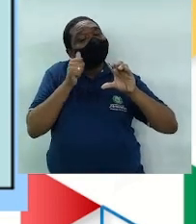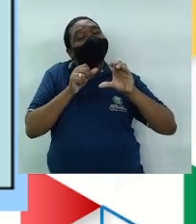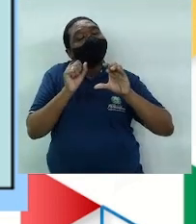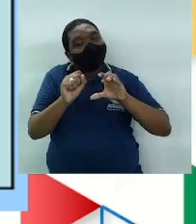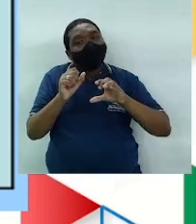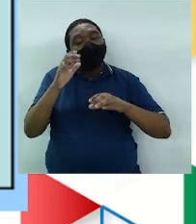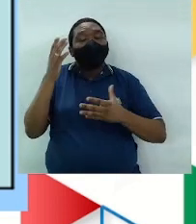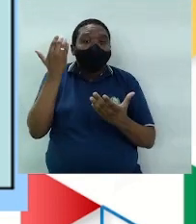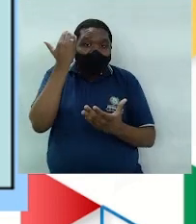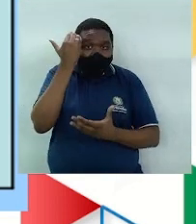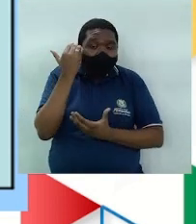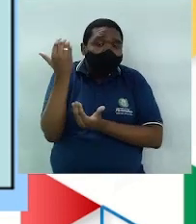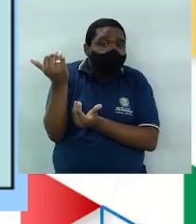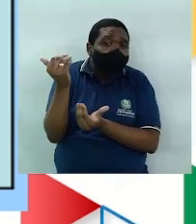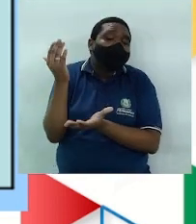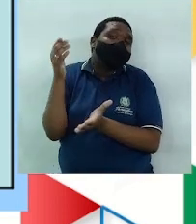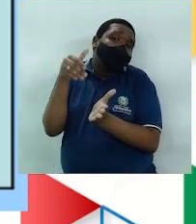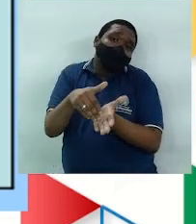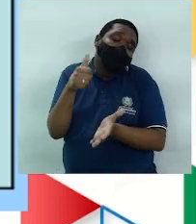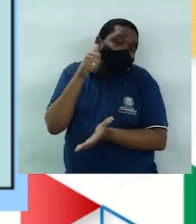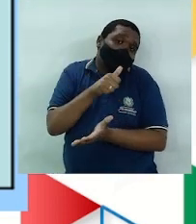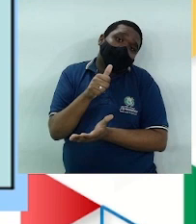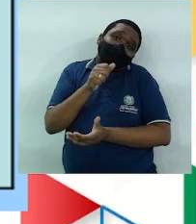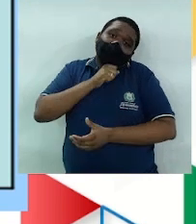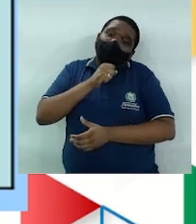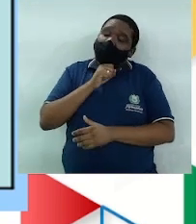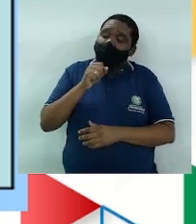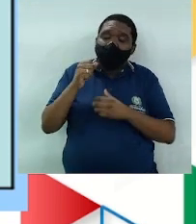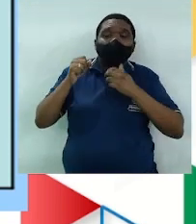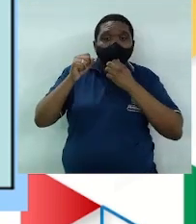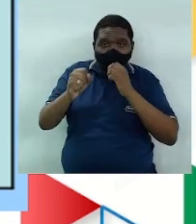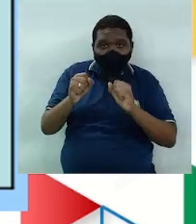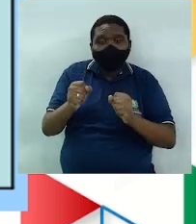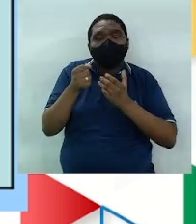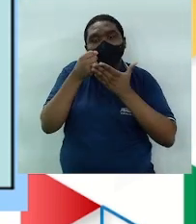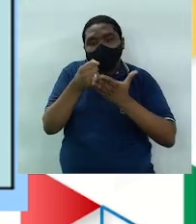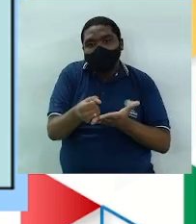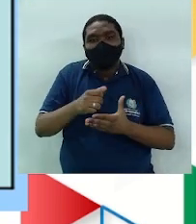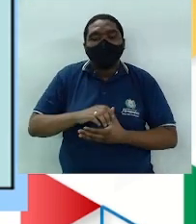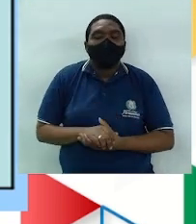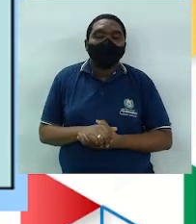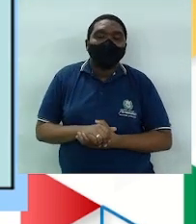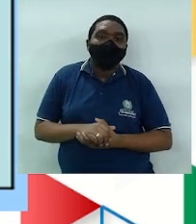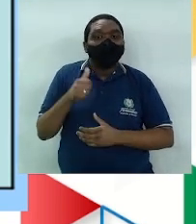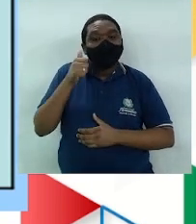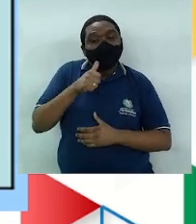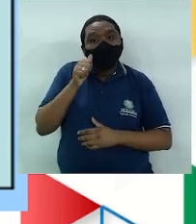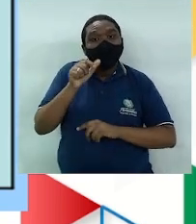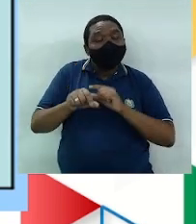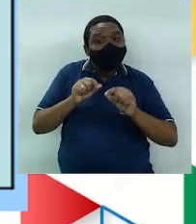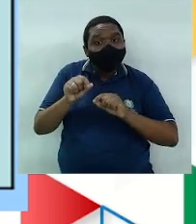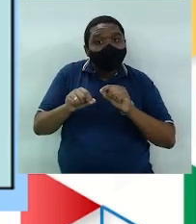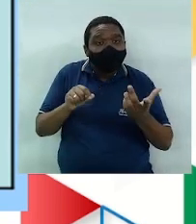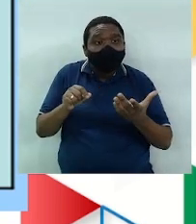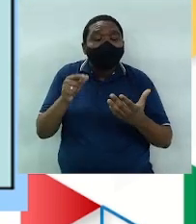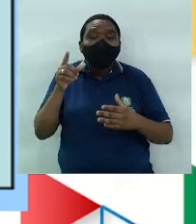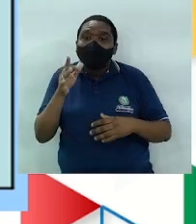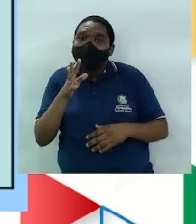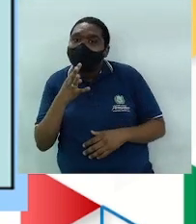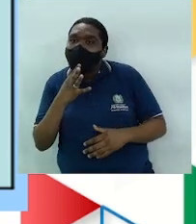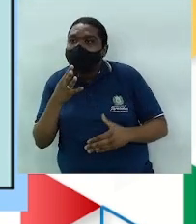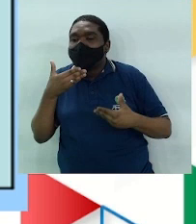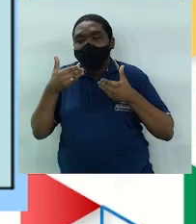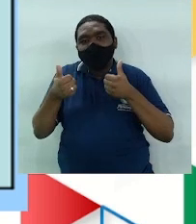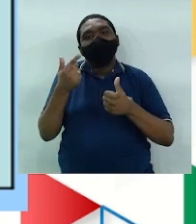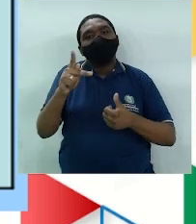da adolescência à menopausa. Contribui para que a mulher toque seus órgãos genitais e conheça melhor